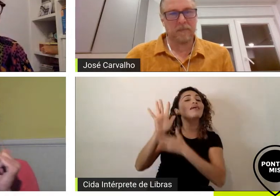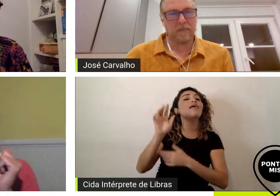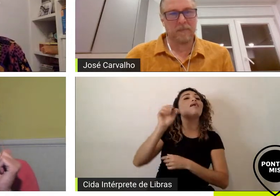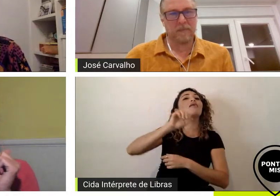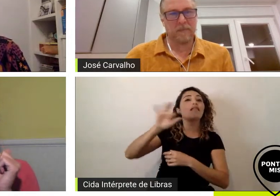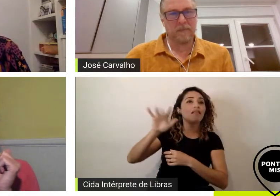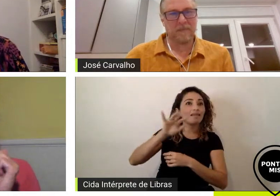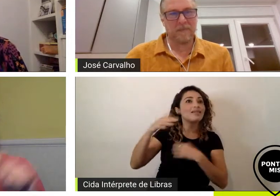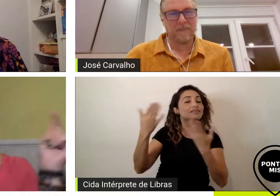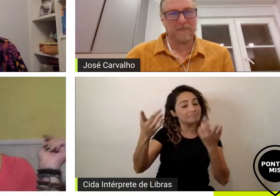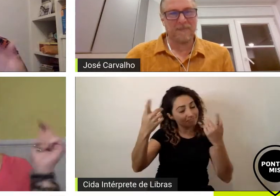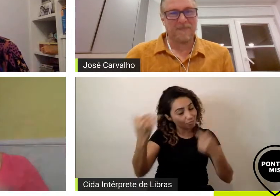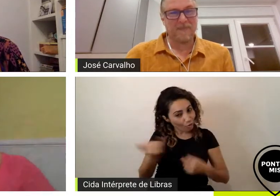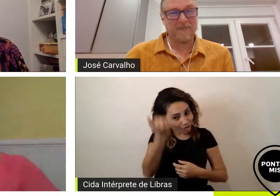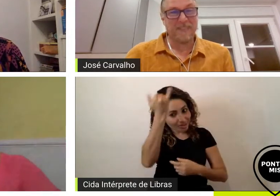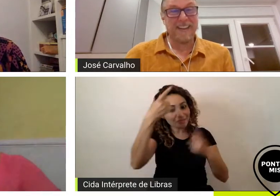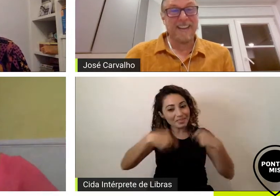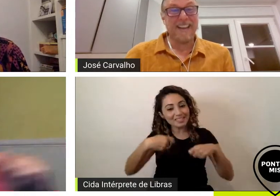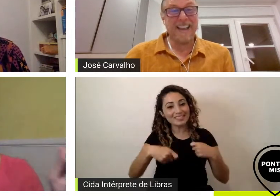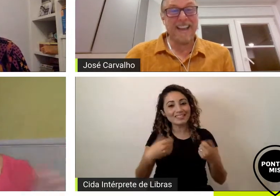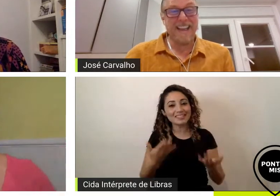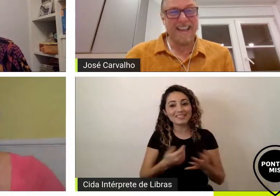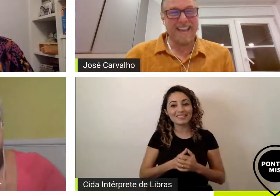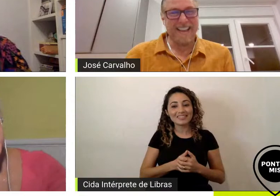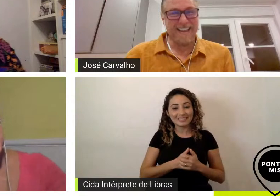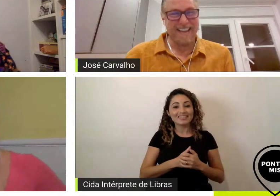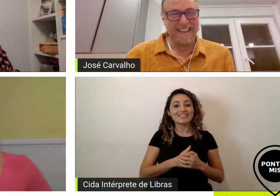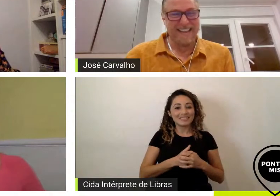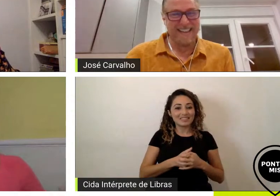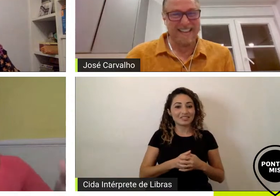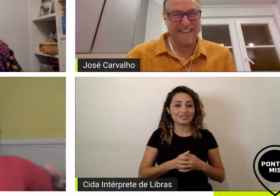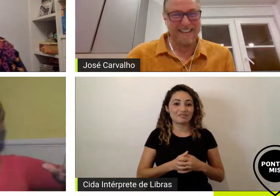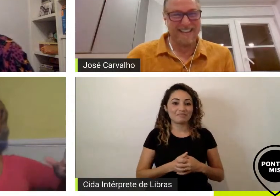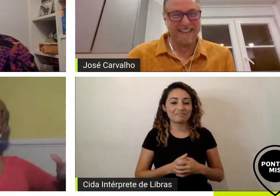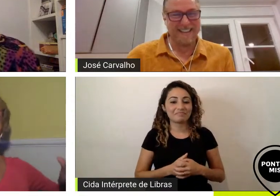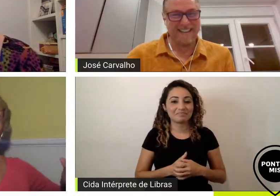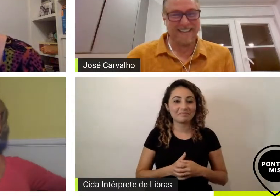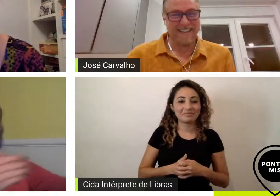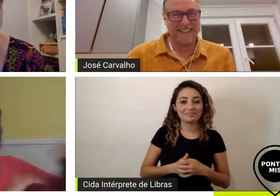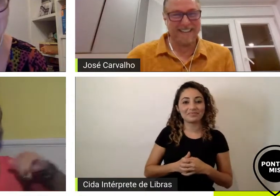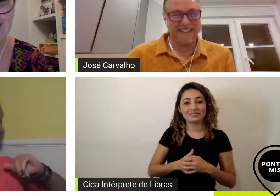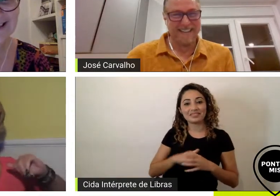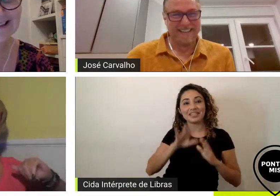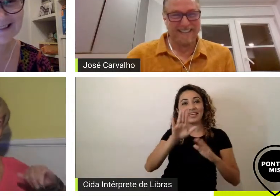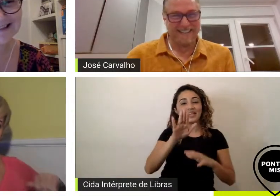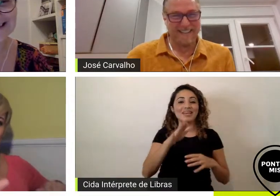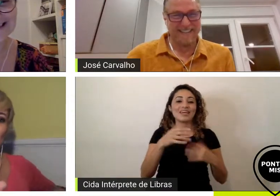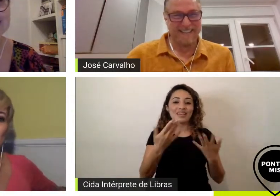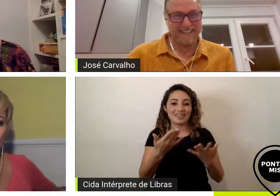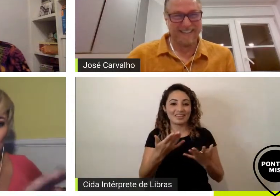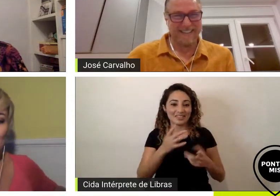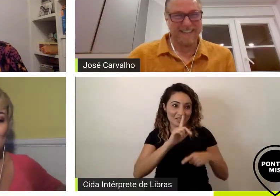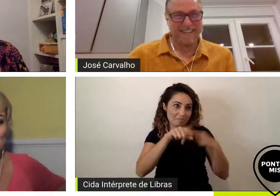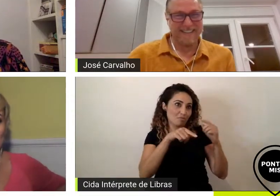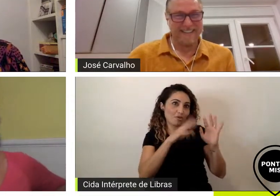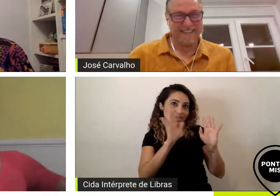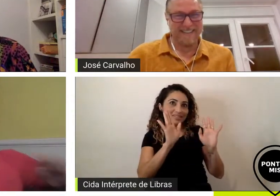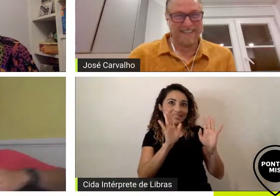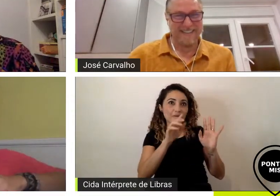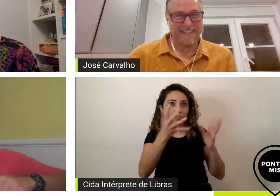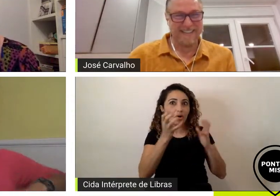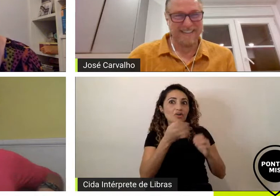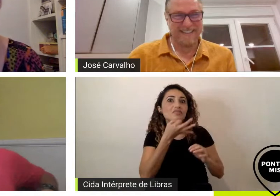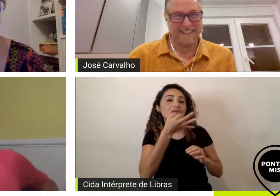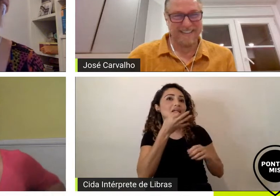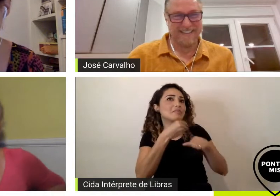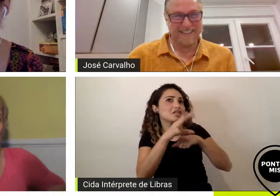na recomendação já vou pedir primeiro vou pedir eu ia encerrar com você mas se quiser já embalo pode ir